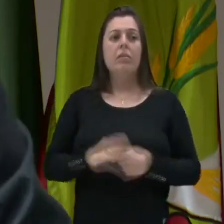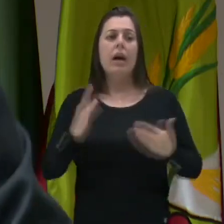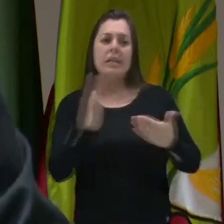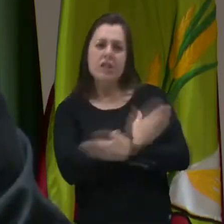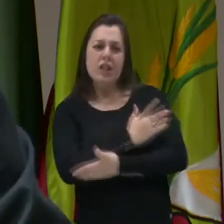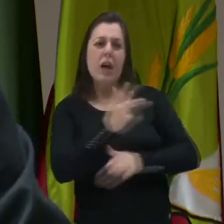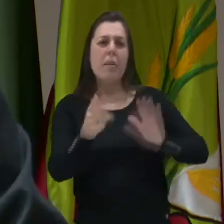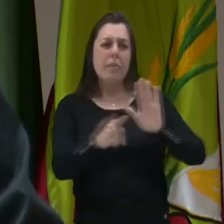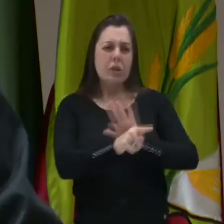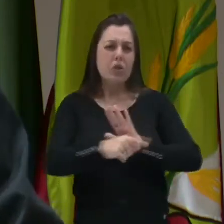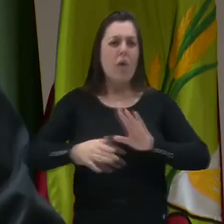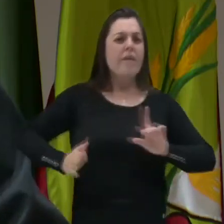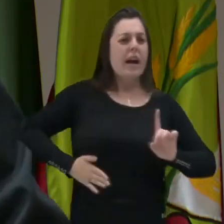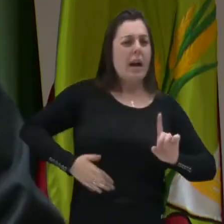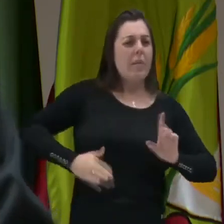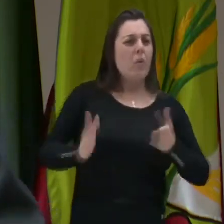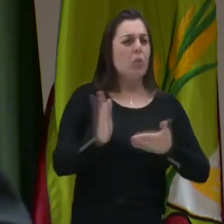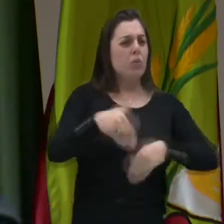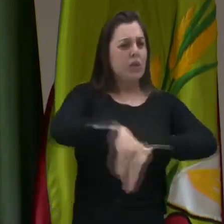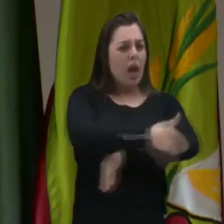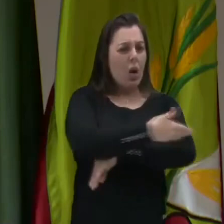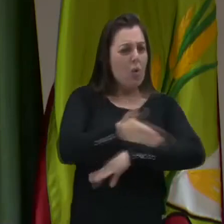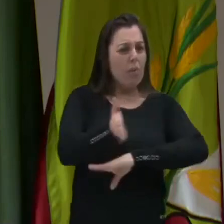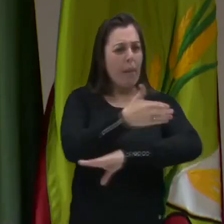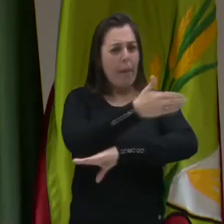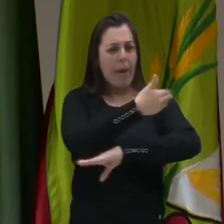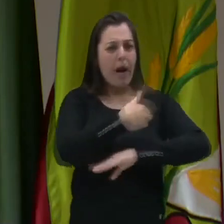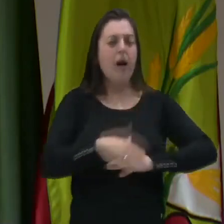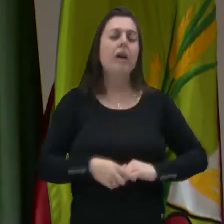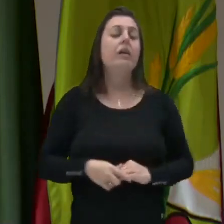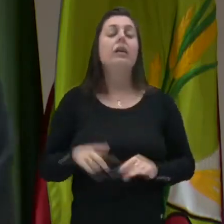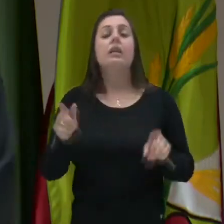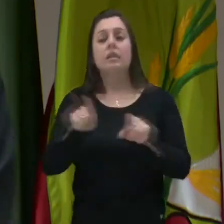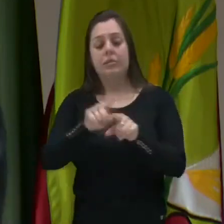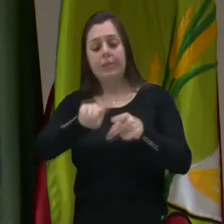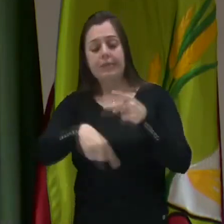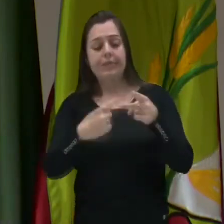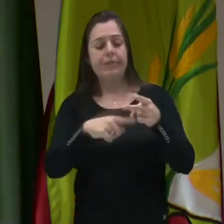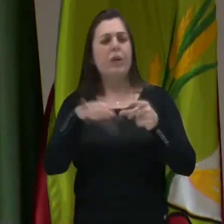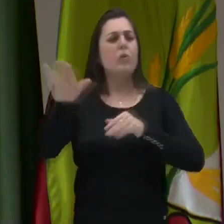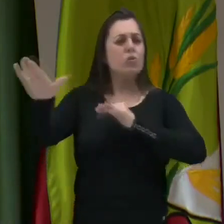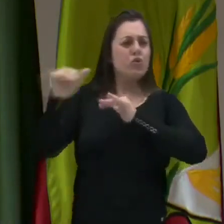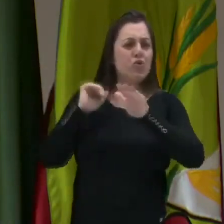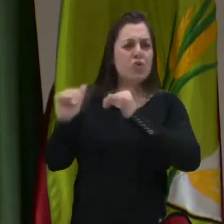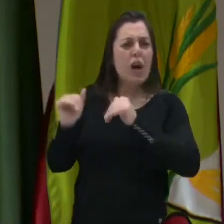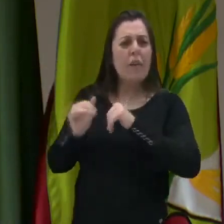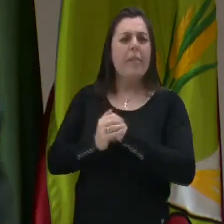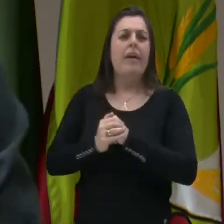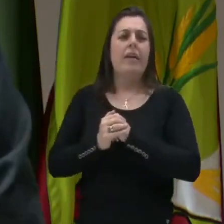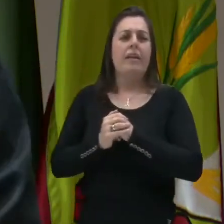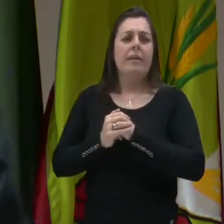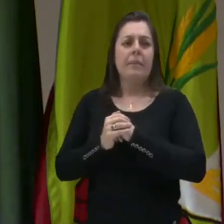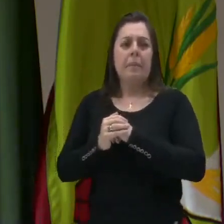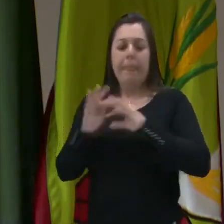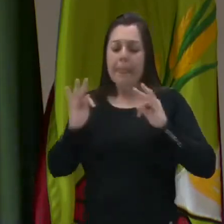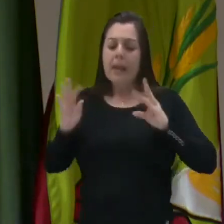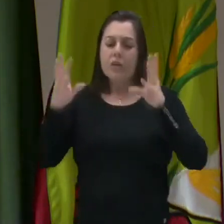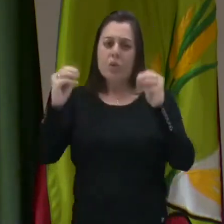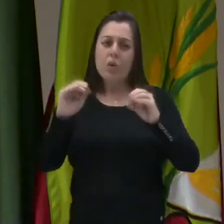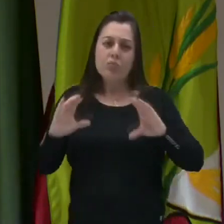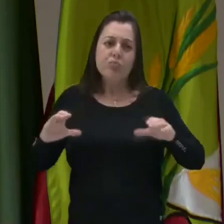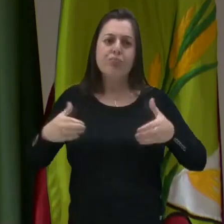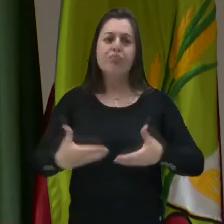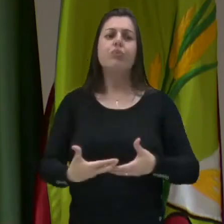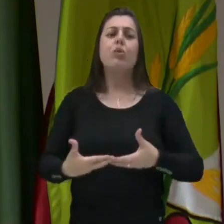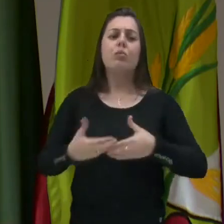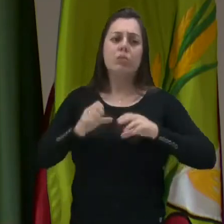a bandidagem, vagabundagem da rua. E, segundo ponto, que nós possamos fazer uma convocação a todas as forças